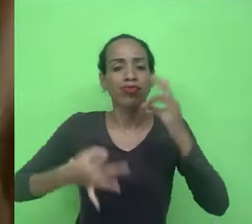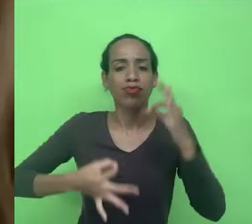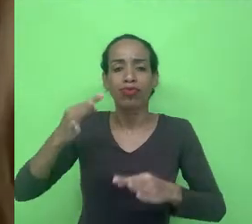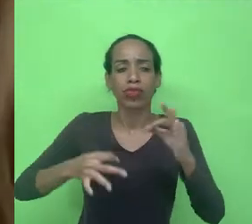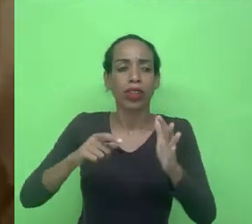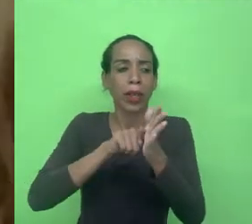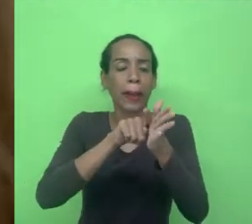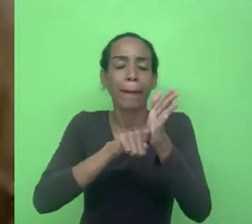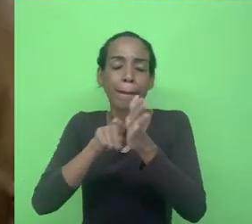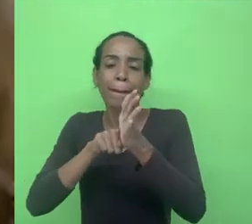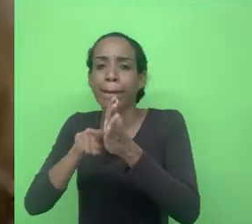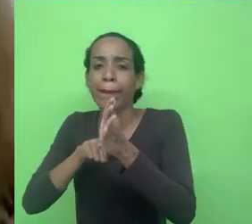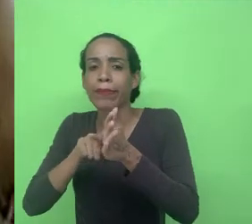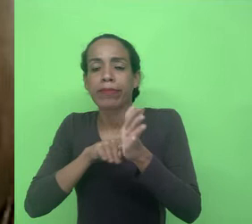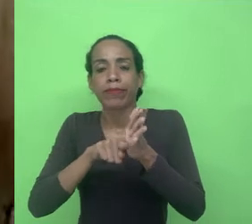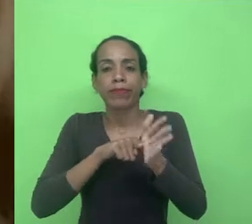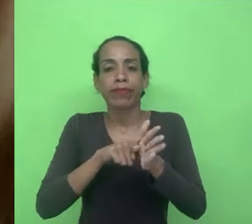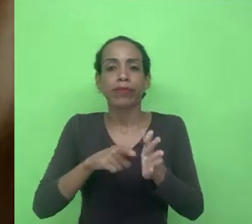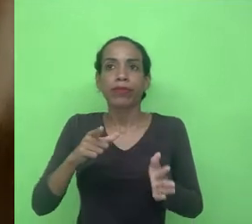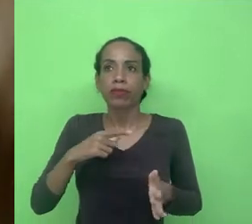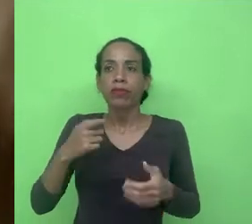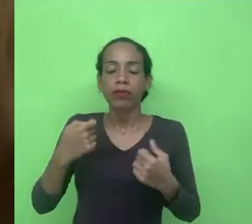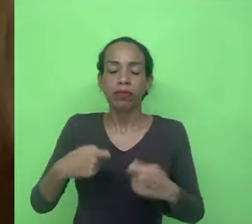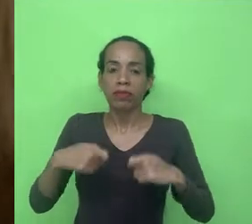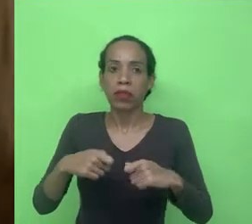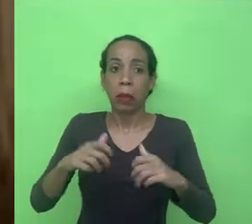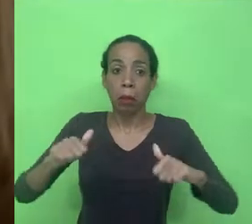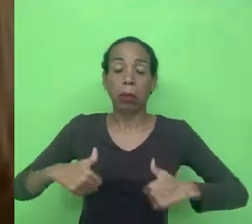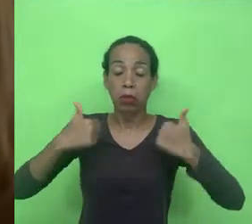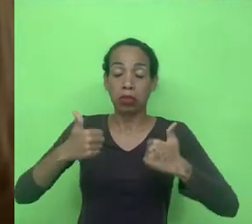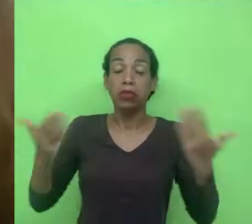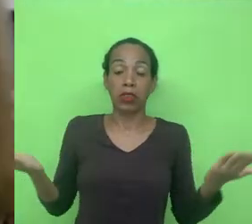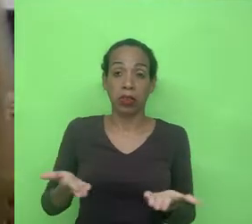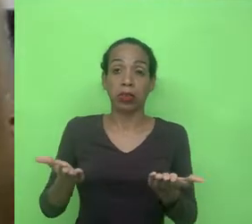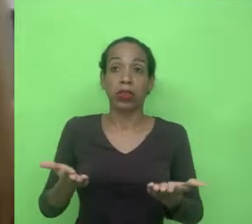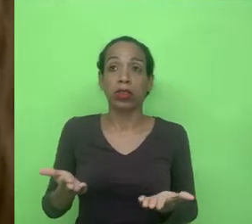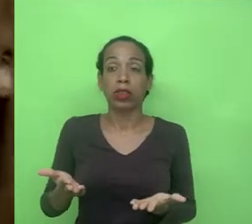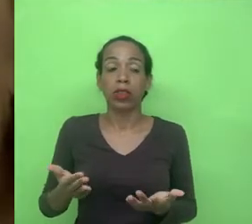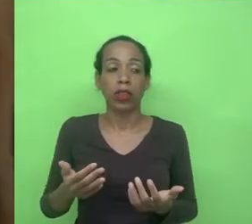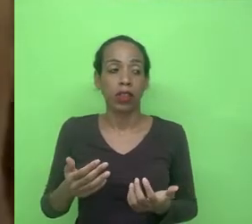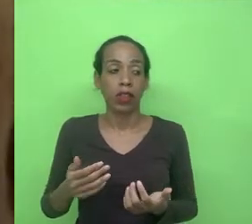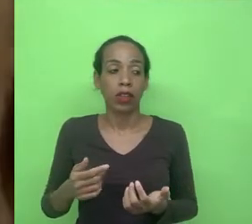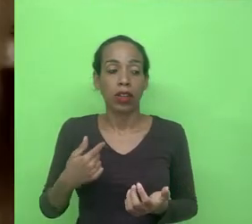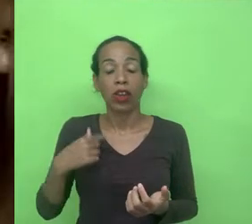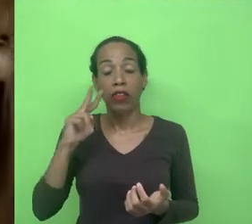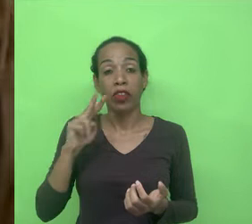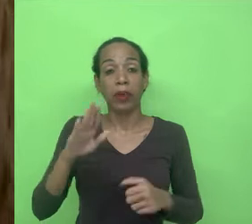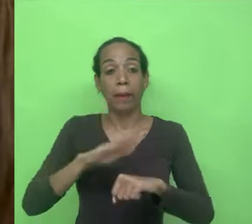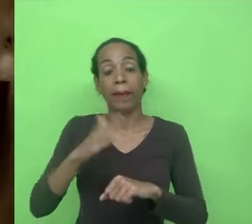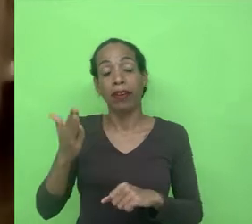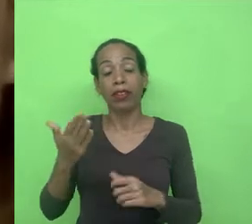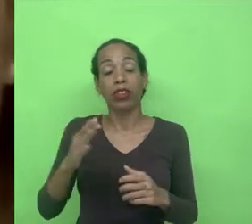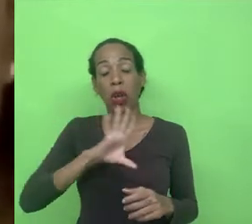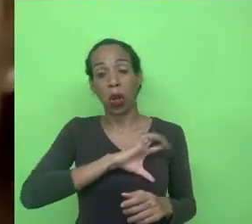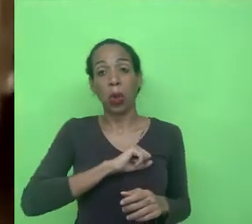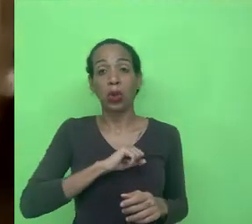dados ou seja é algo em tese positivo atualmente pelo menos para os mais enfim que gostam mais